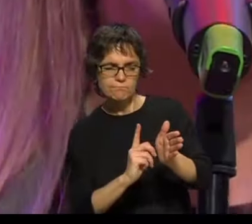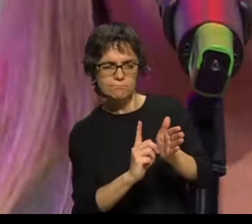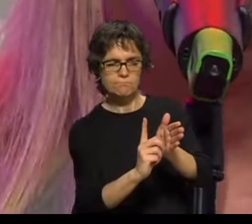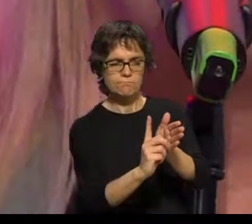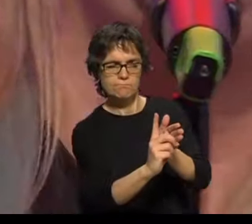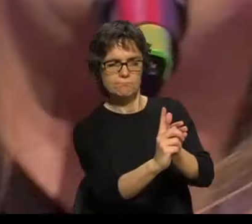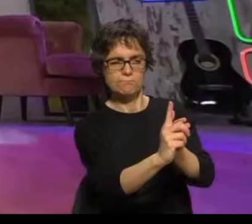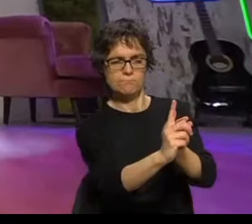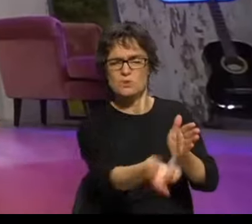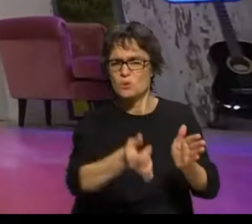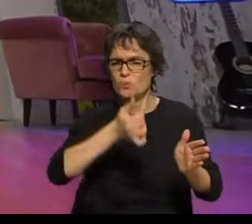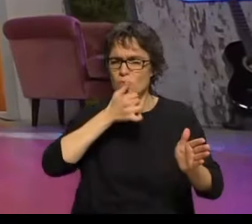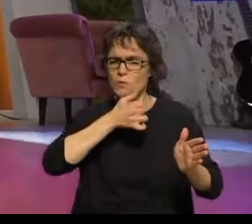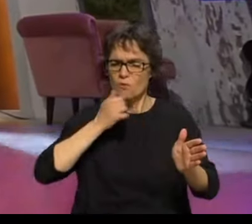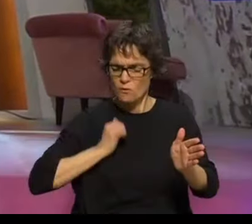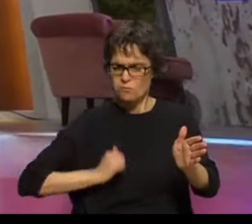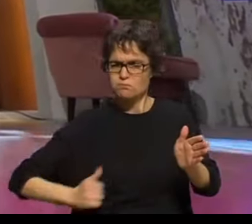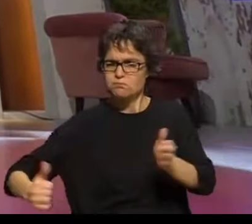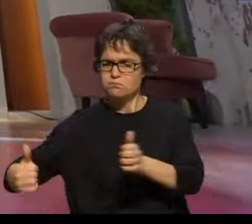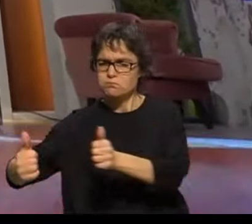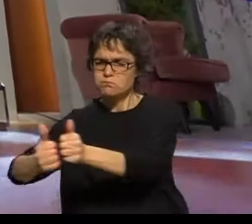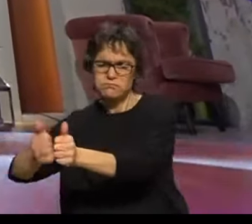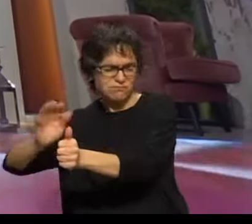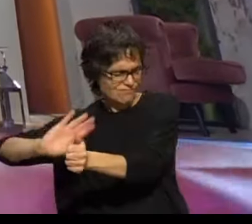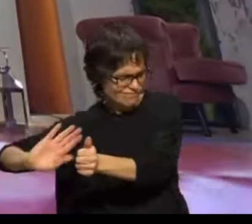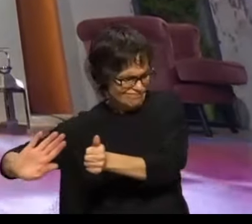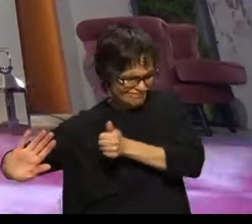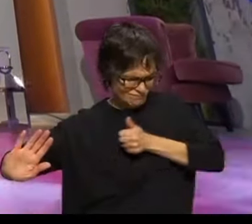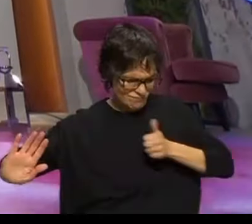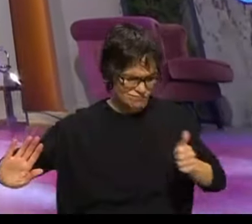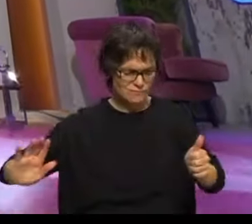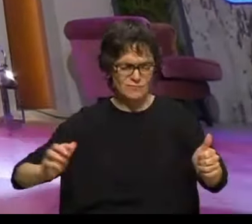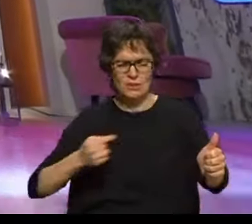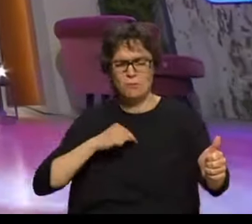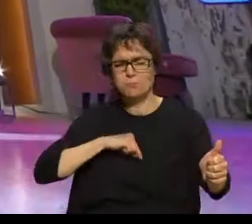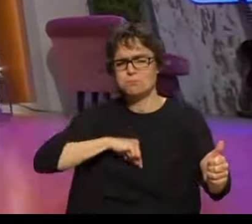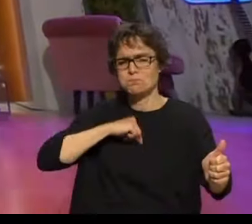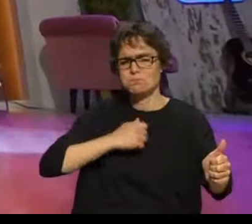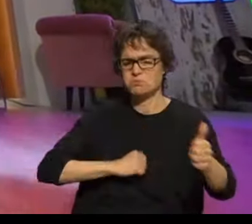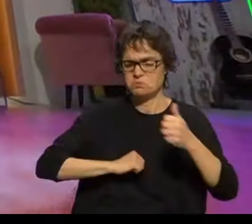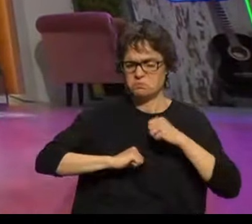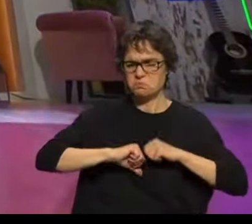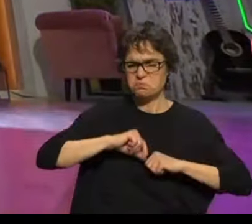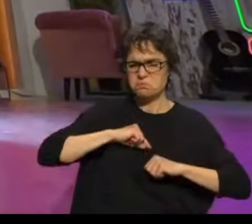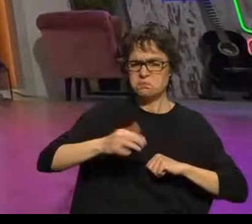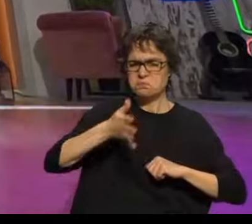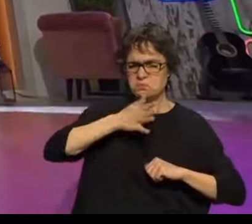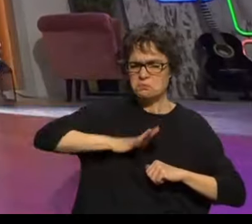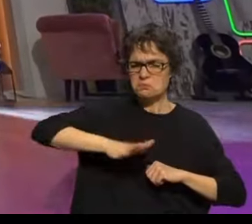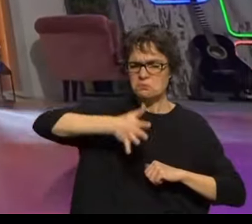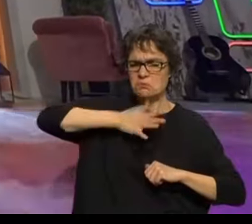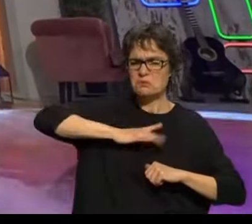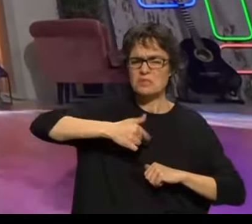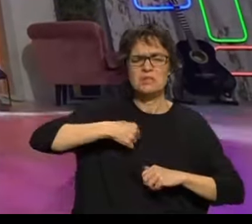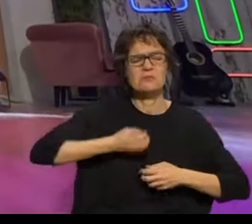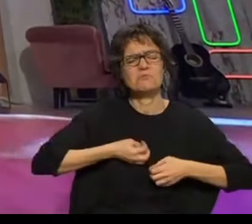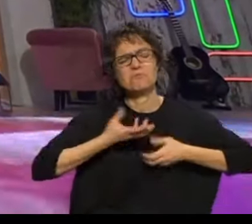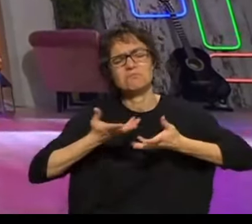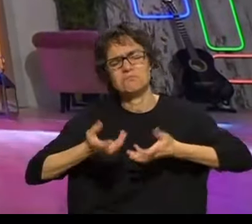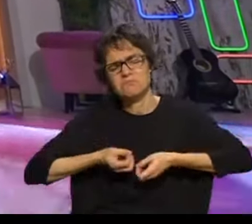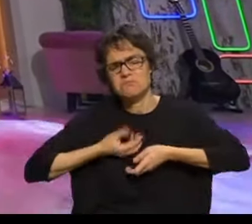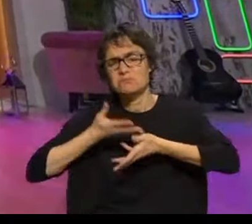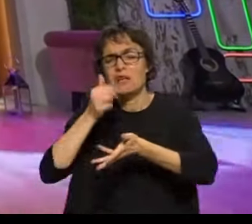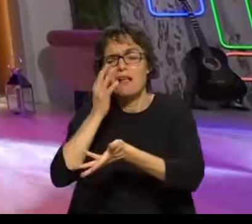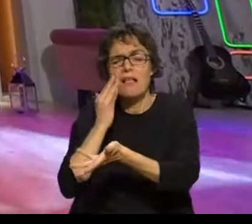sofrer E com marcas tão profundas, não vou esquecer Que eu fiz tudo por ti